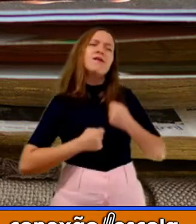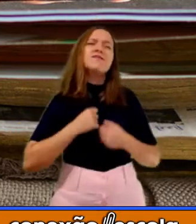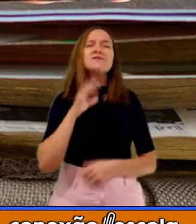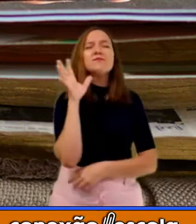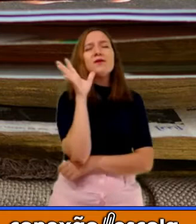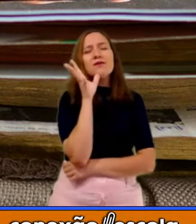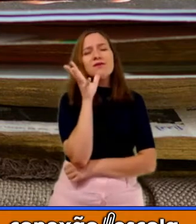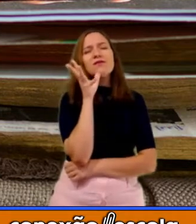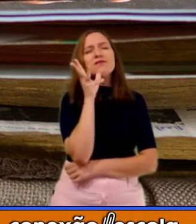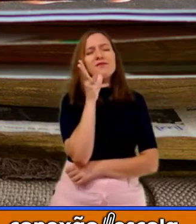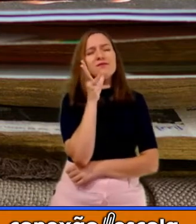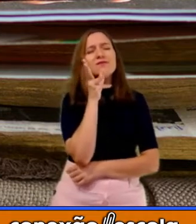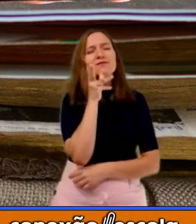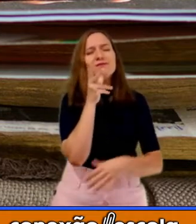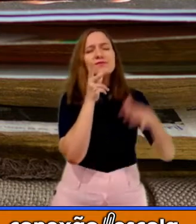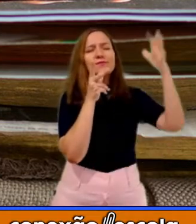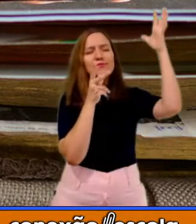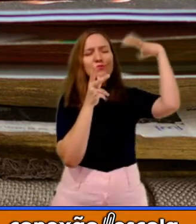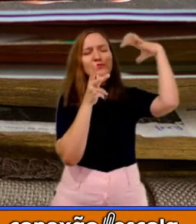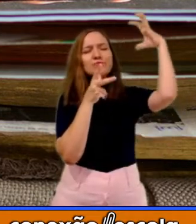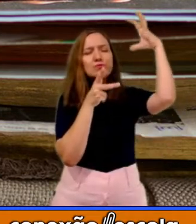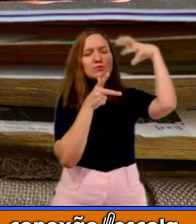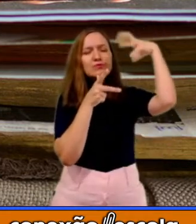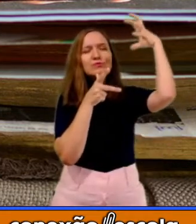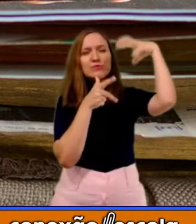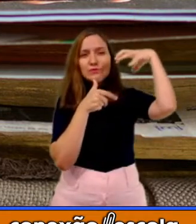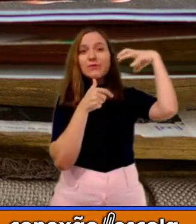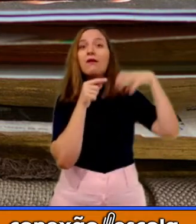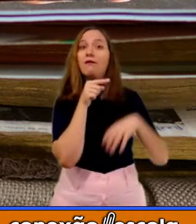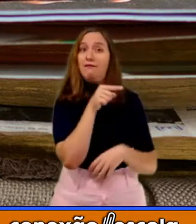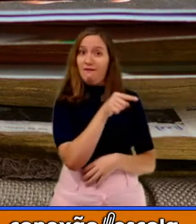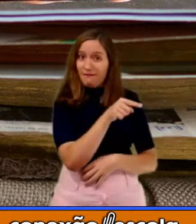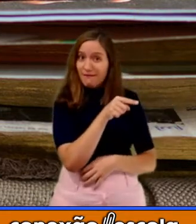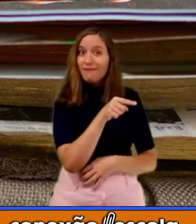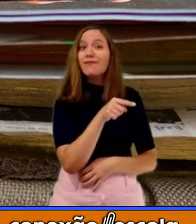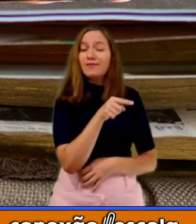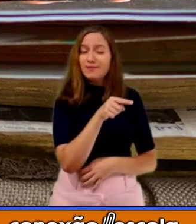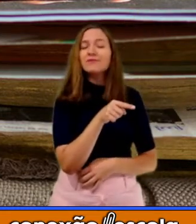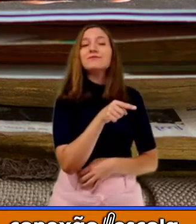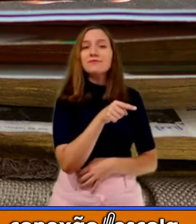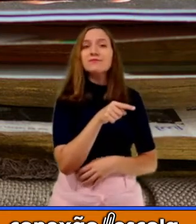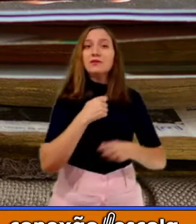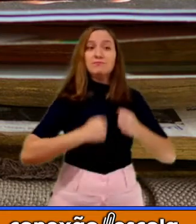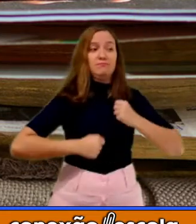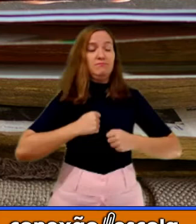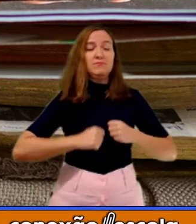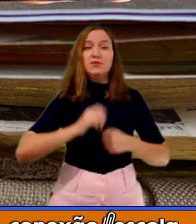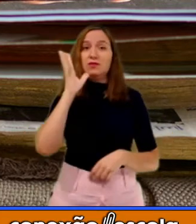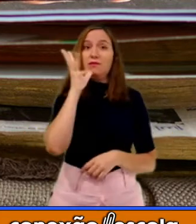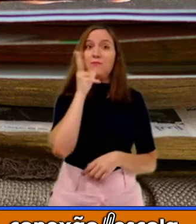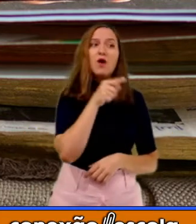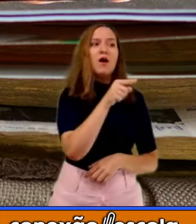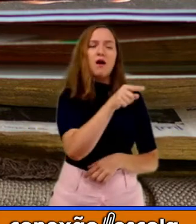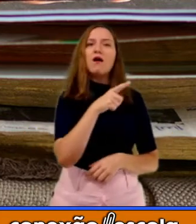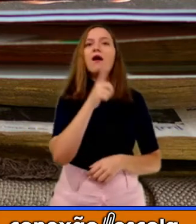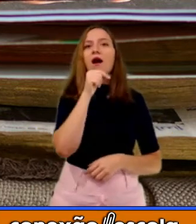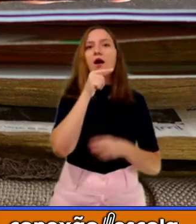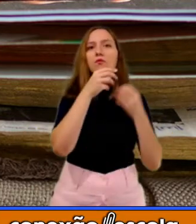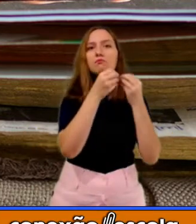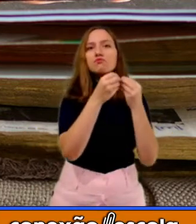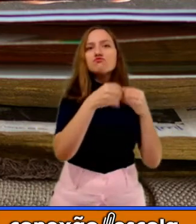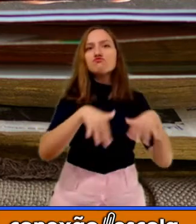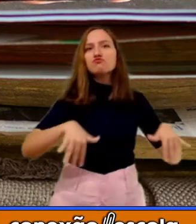demoro, demoro, demoro? Na verdade, isso é um ato de desperdício.